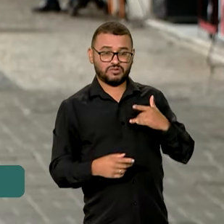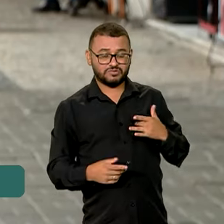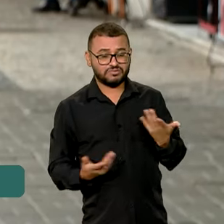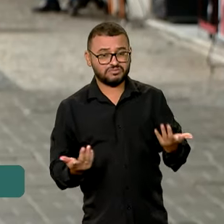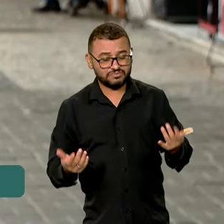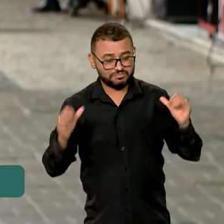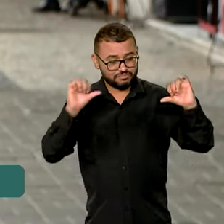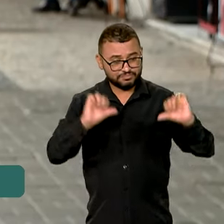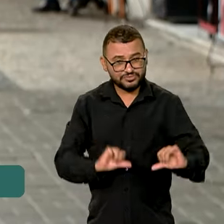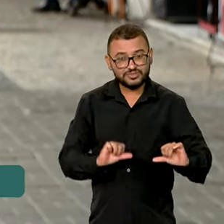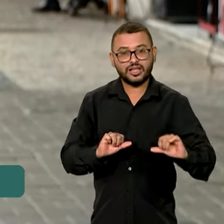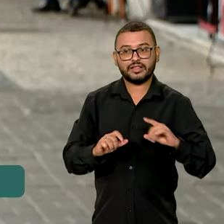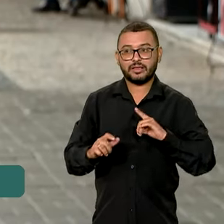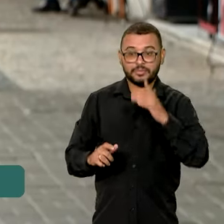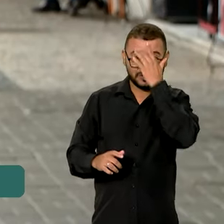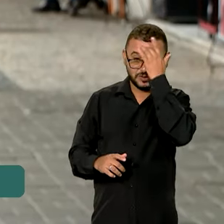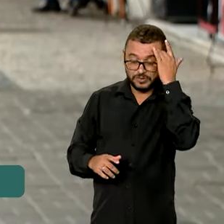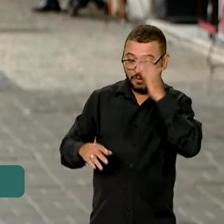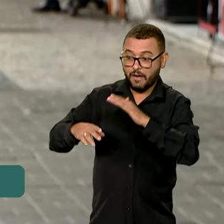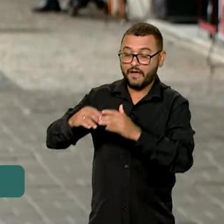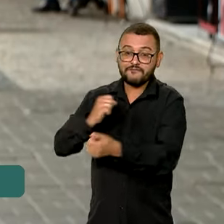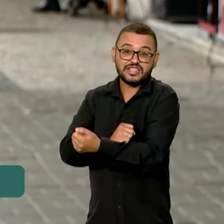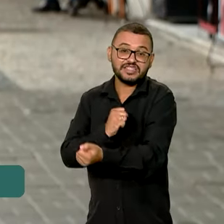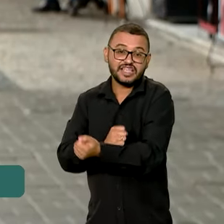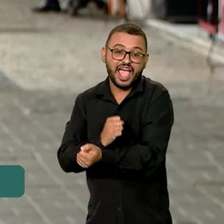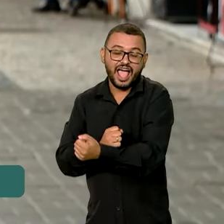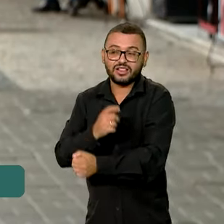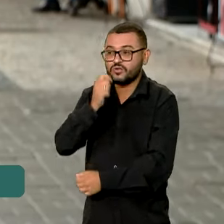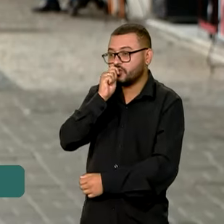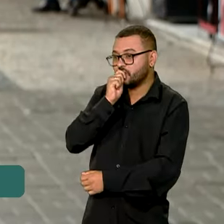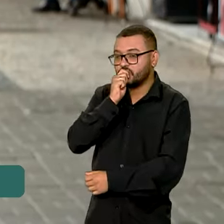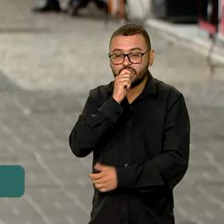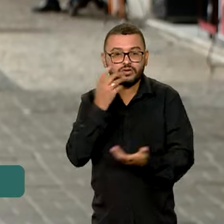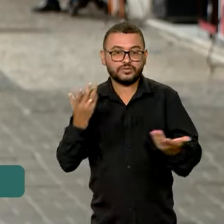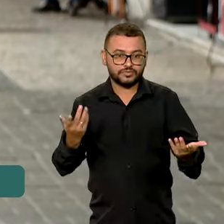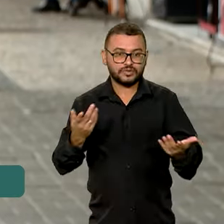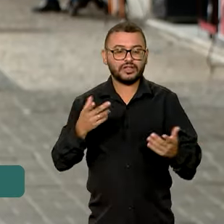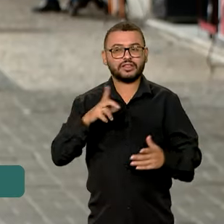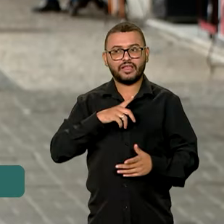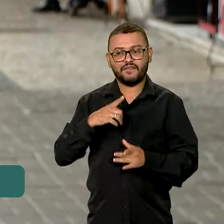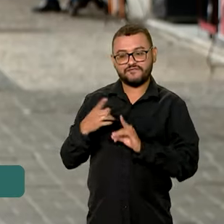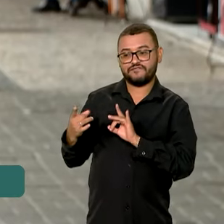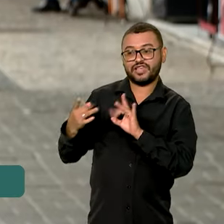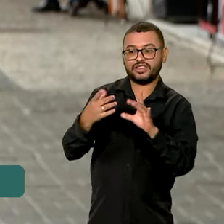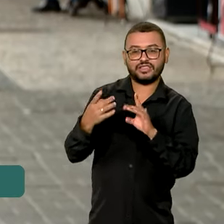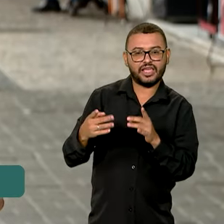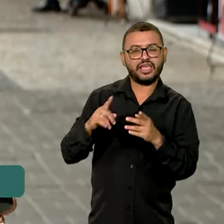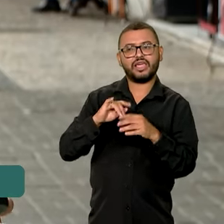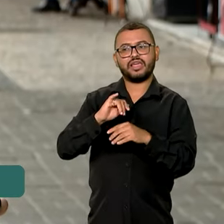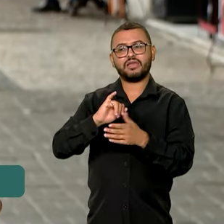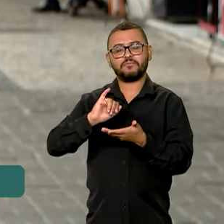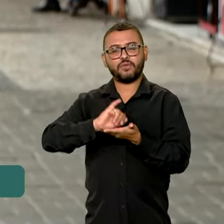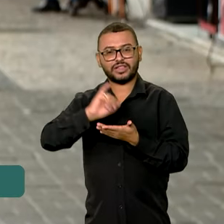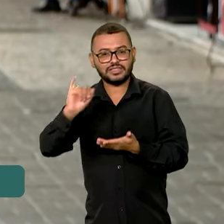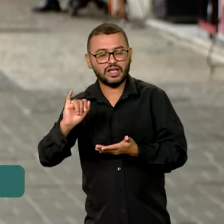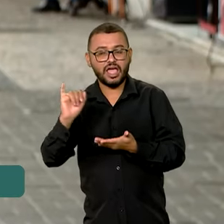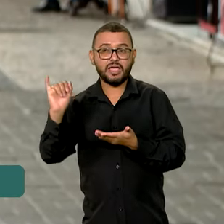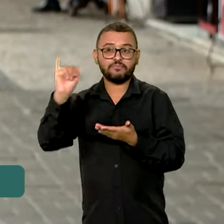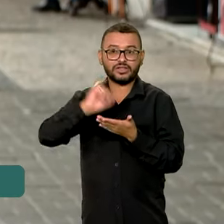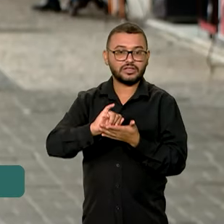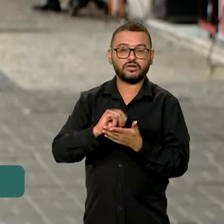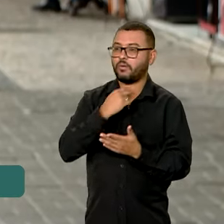muitas pessoas no tabagismo. A comercialização e a propaganda e a importação são proibidas, dos cigarros eletrônicos,